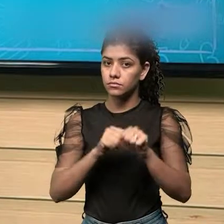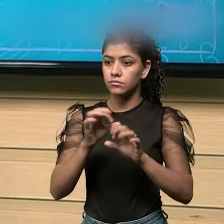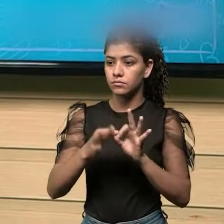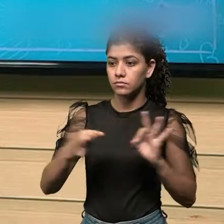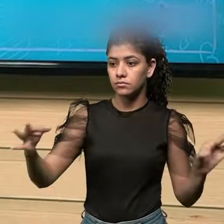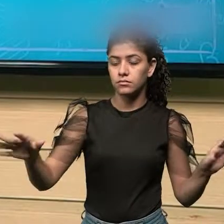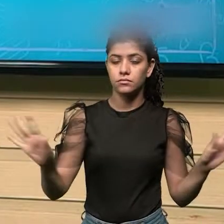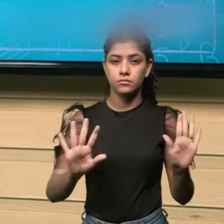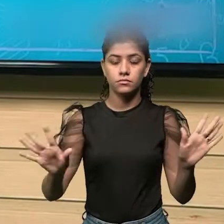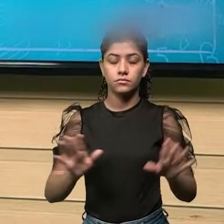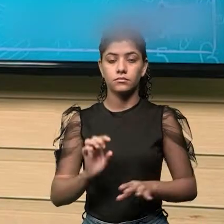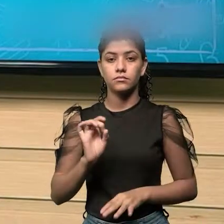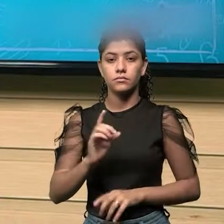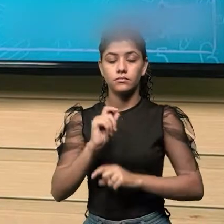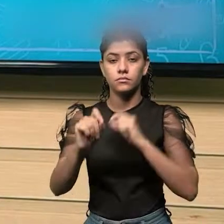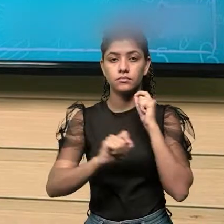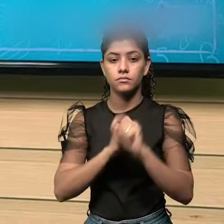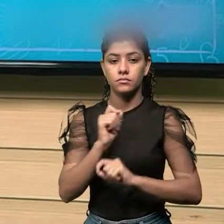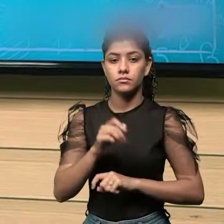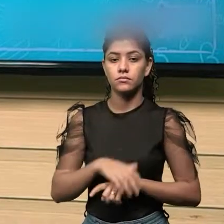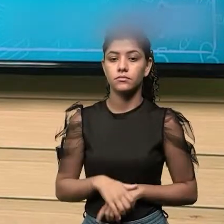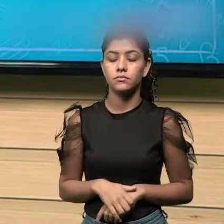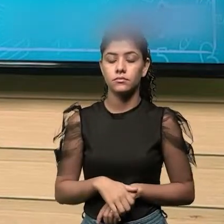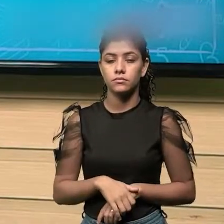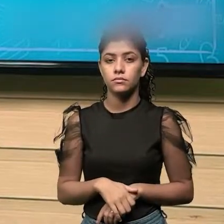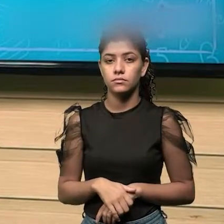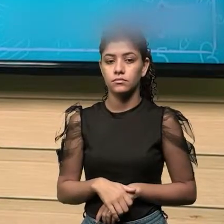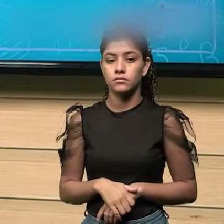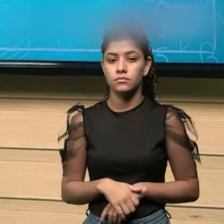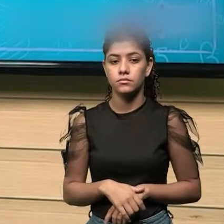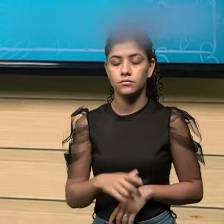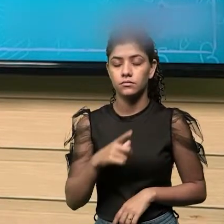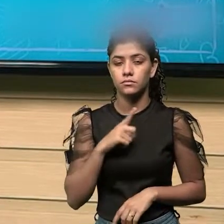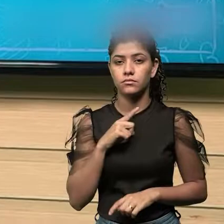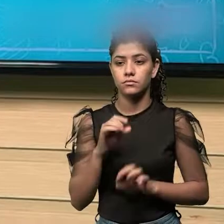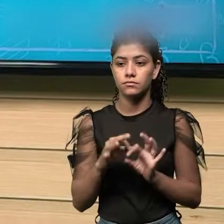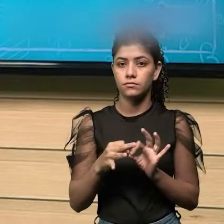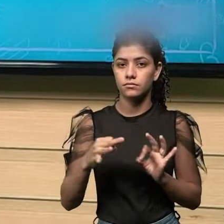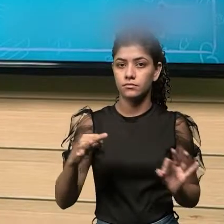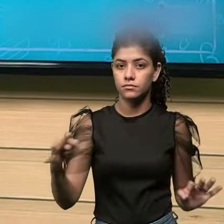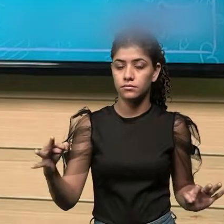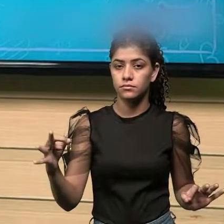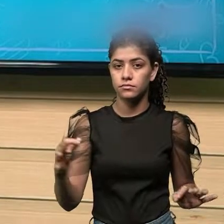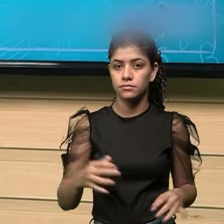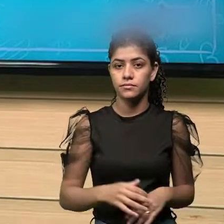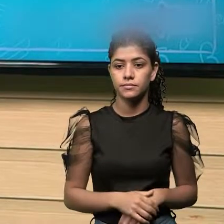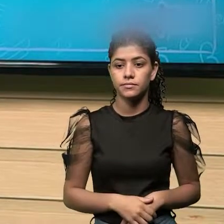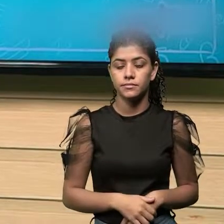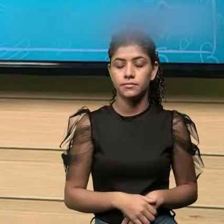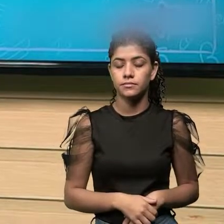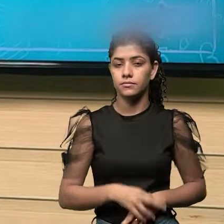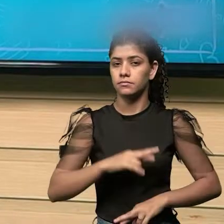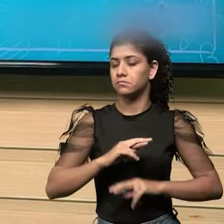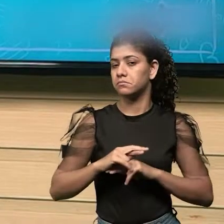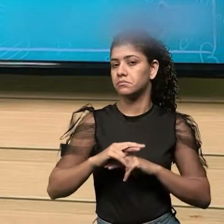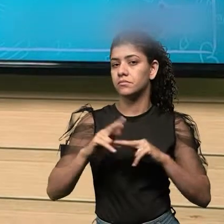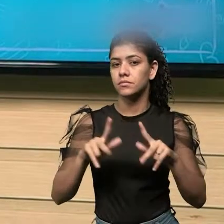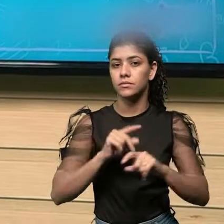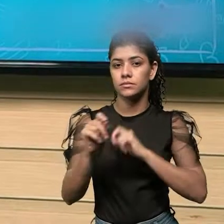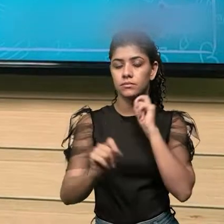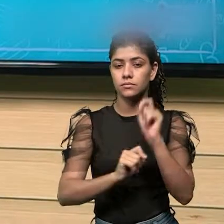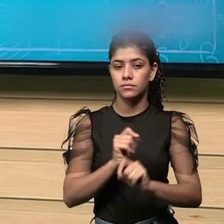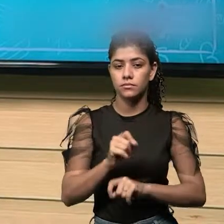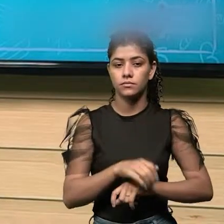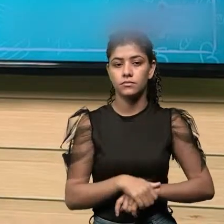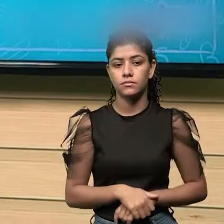comprimento, simplesmente que ao efetuarmos uma medição por diferentes